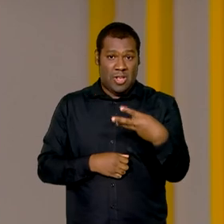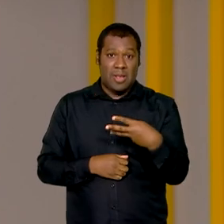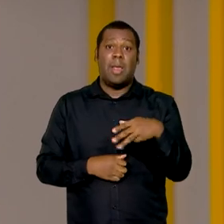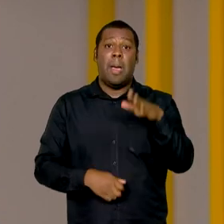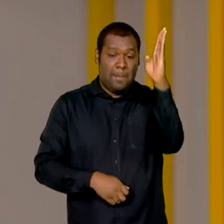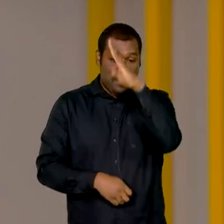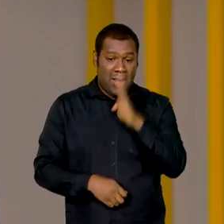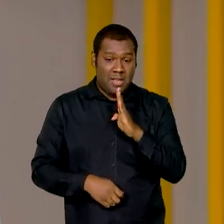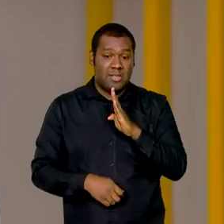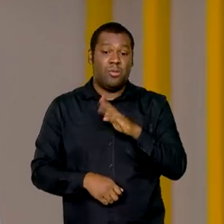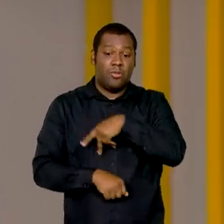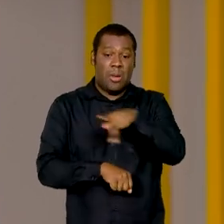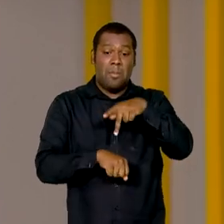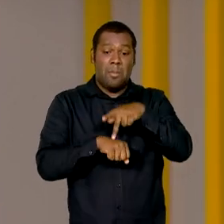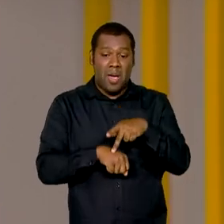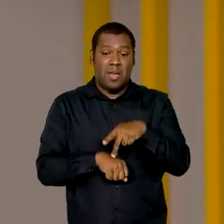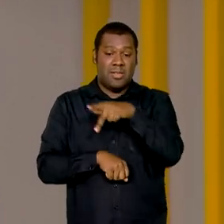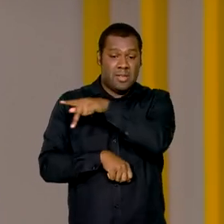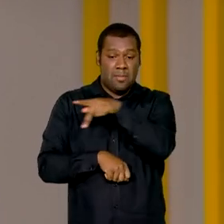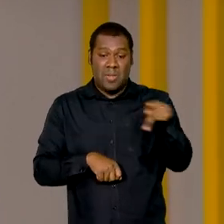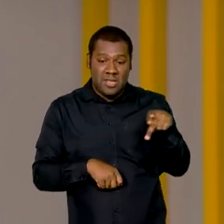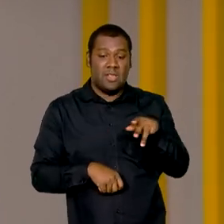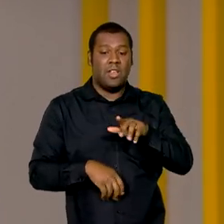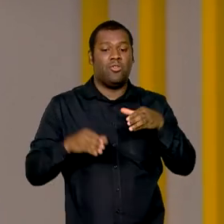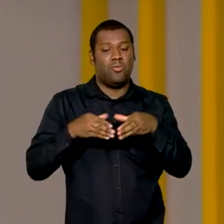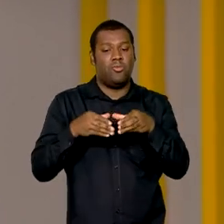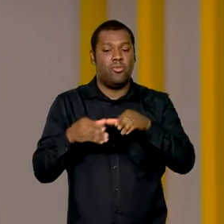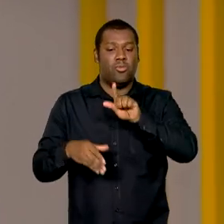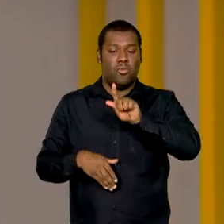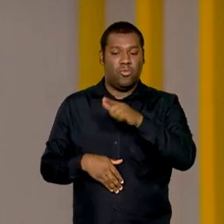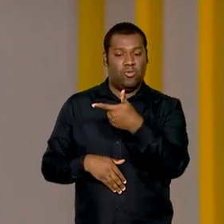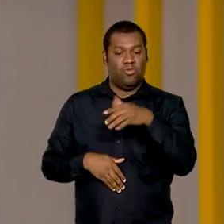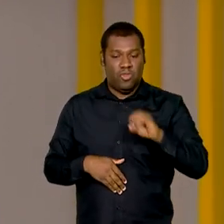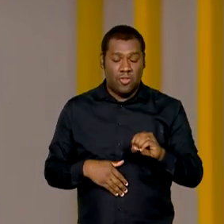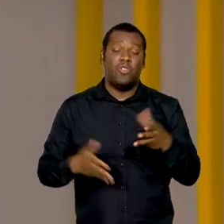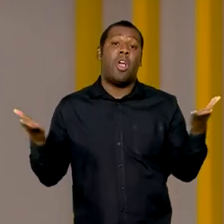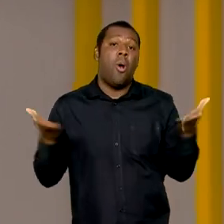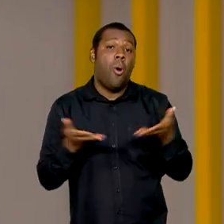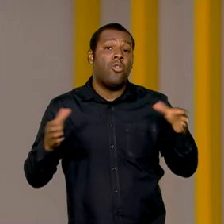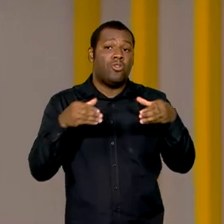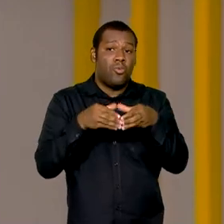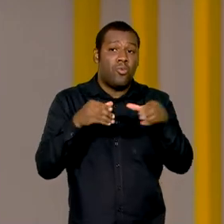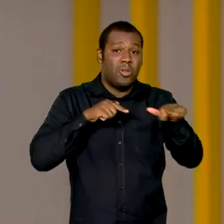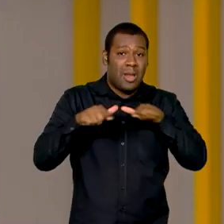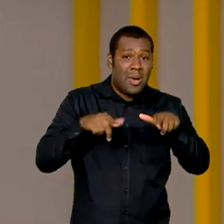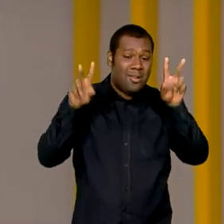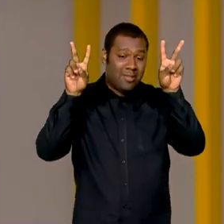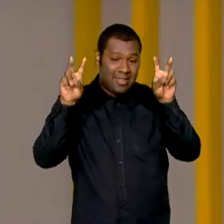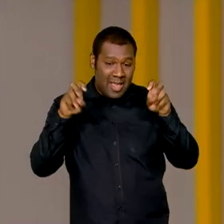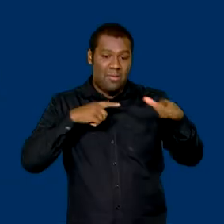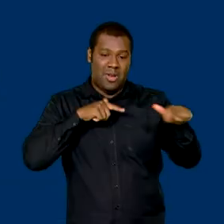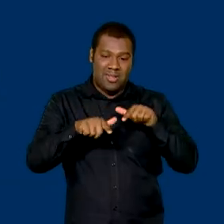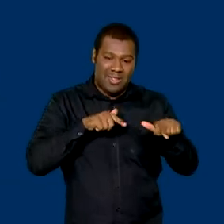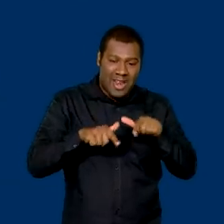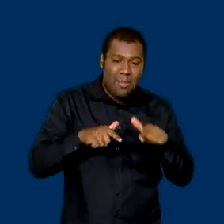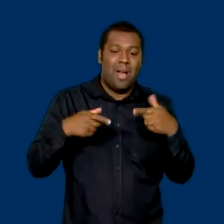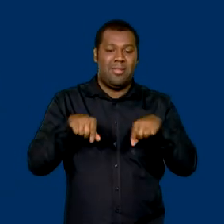G20. Hoje foram realizados os grupos de trabalho sobre emprego e energia aqui em Brasília.